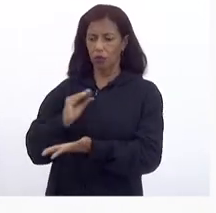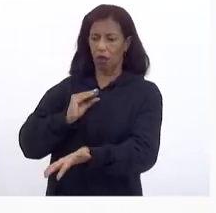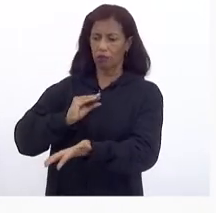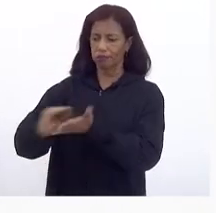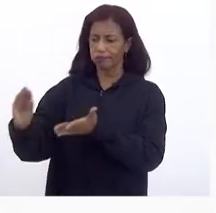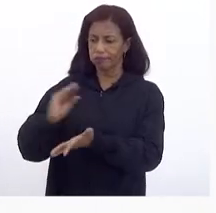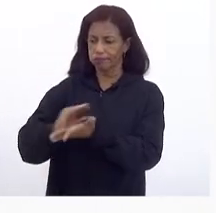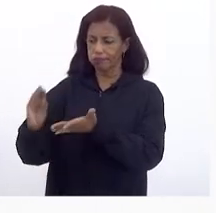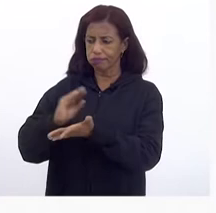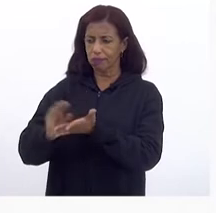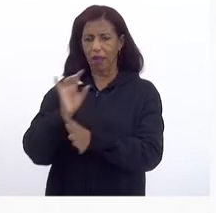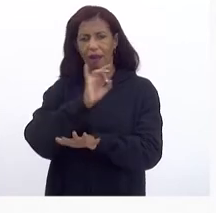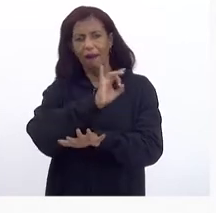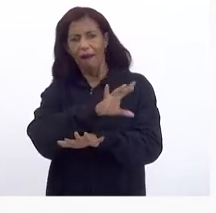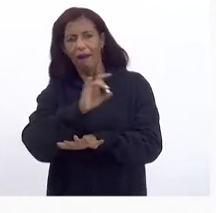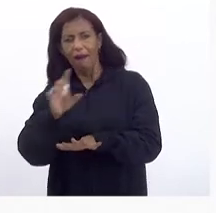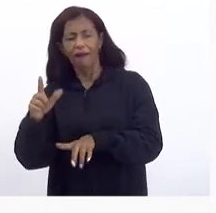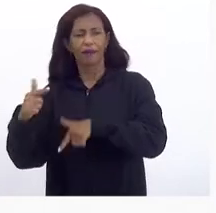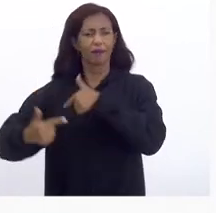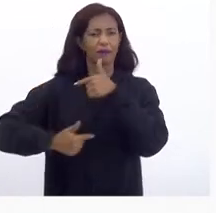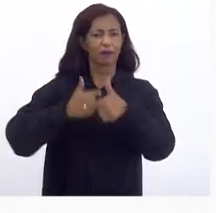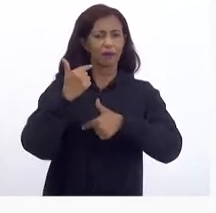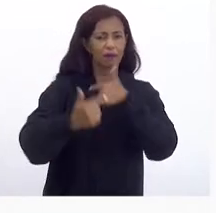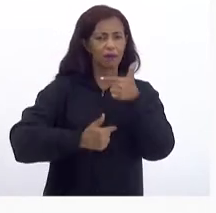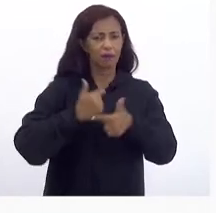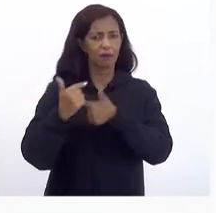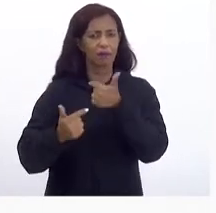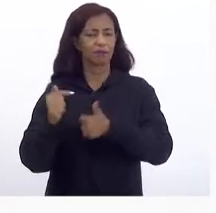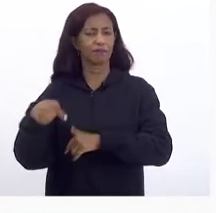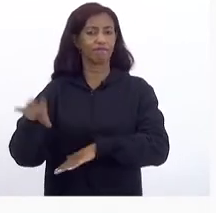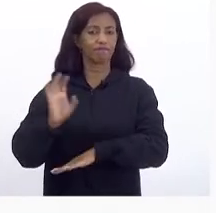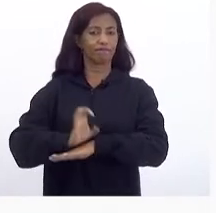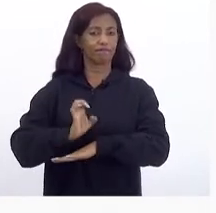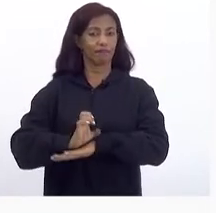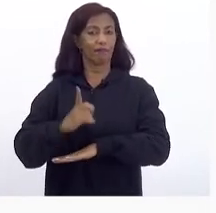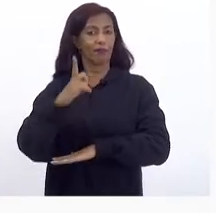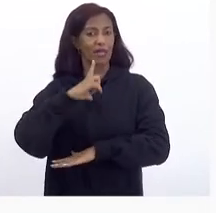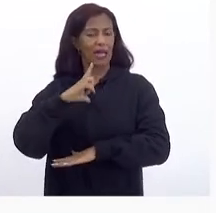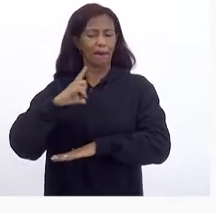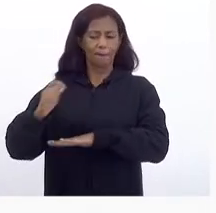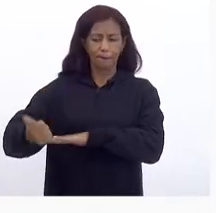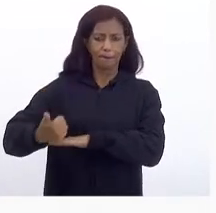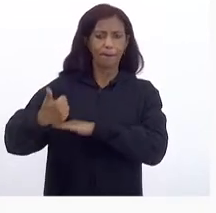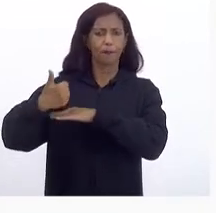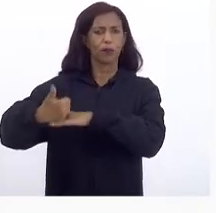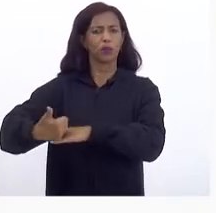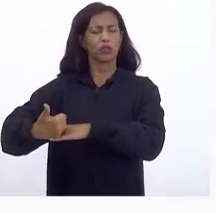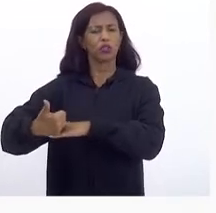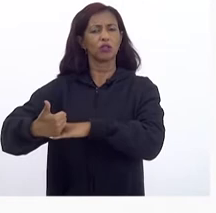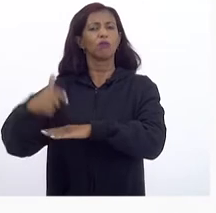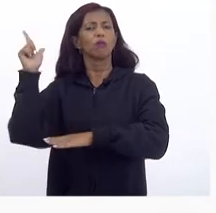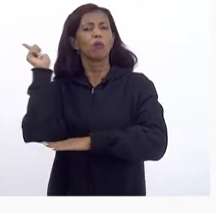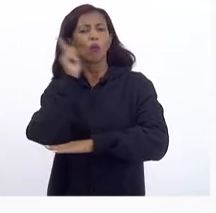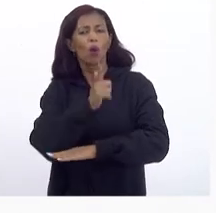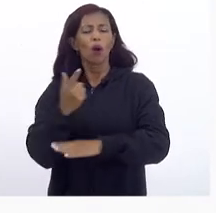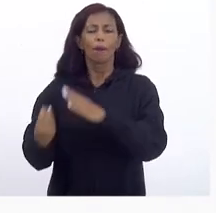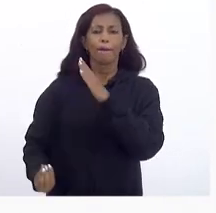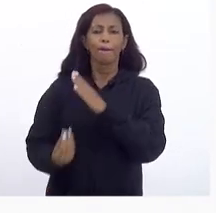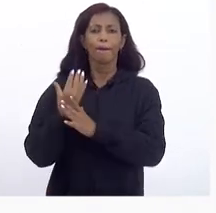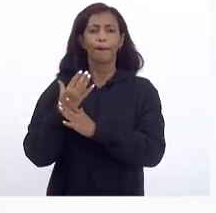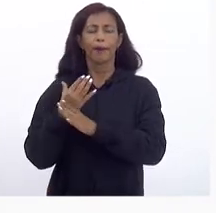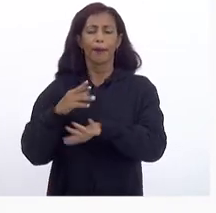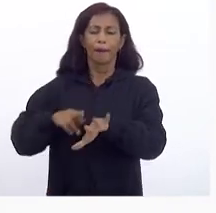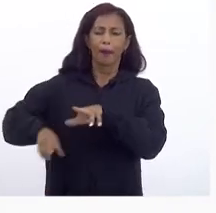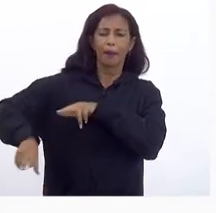Cada geração De emprego Nesse estado Isso tem Reflexo Positivo E a gente Consegue Criar Um